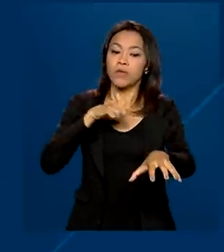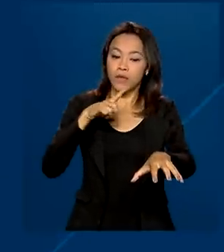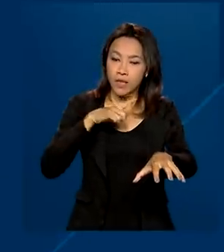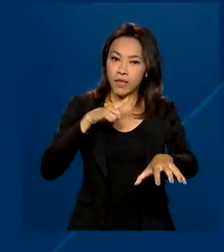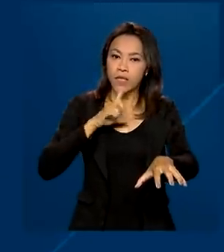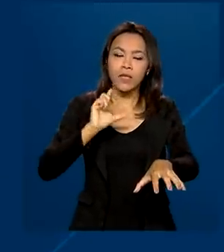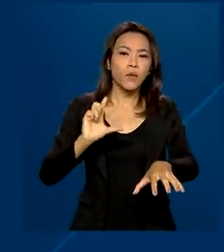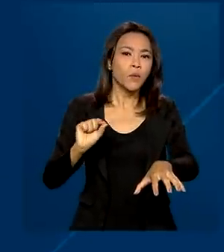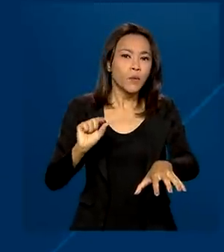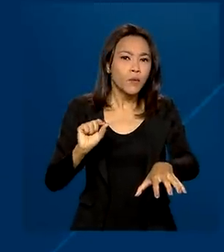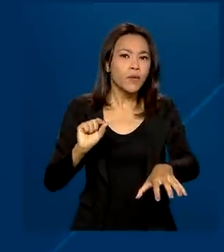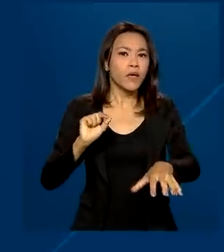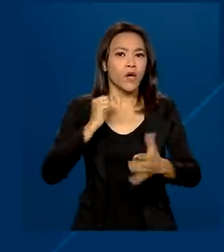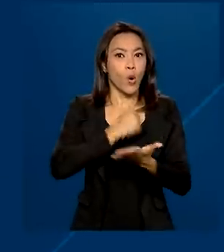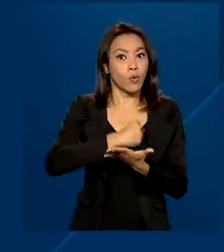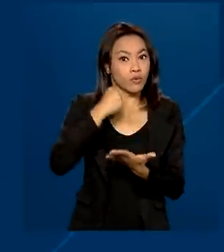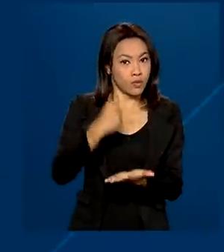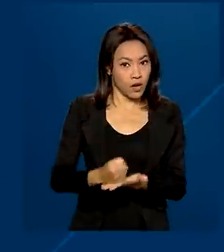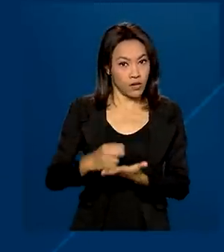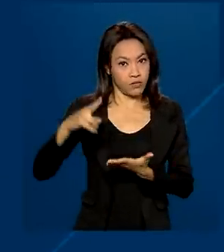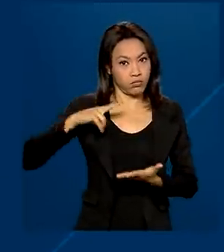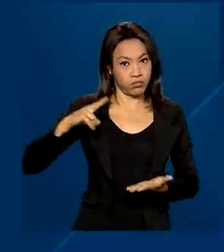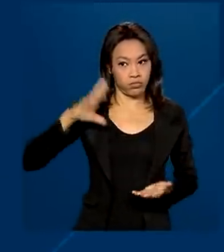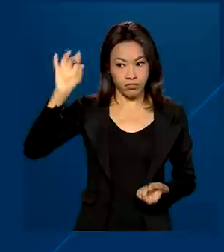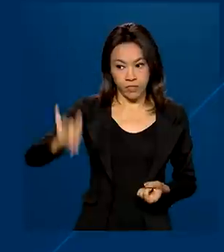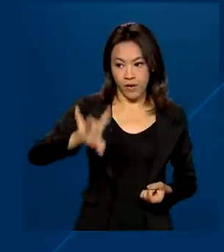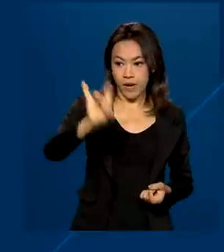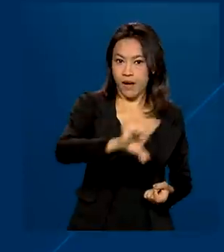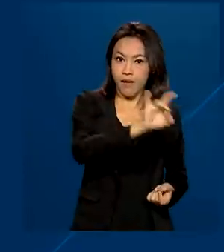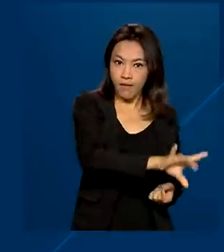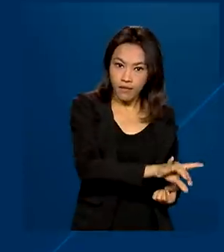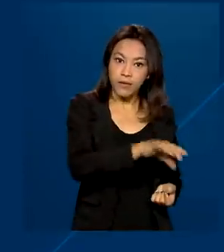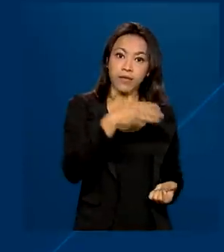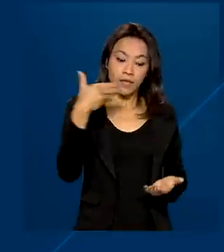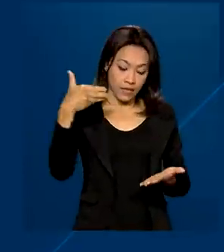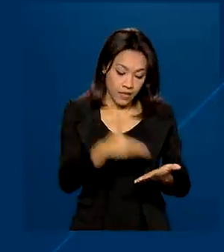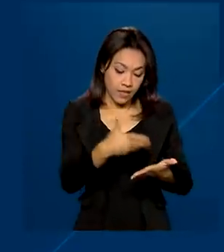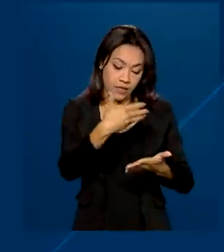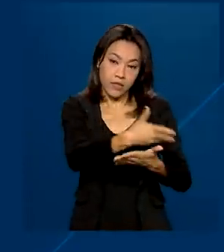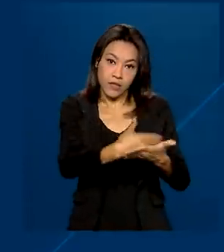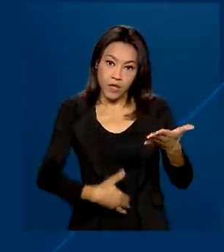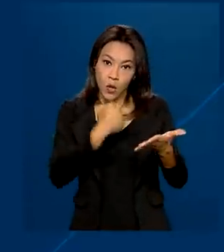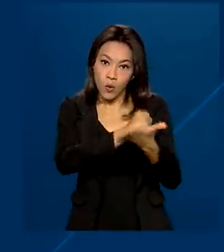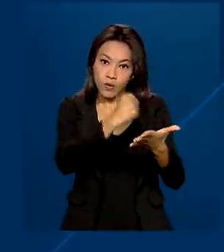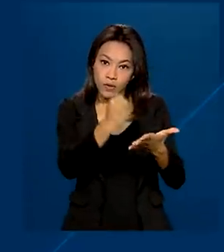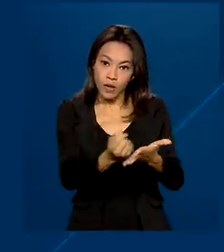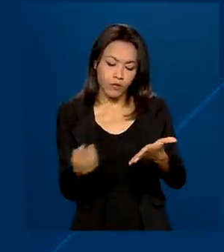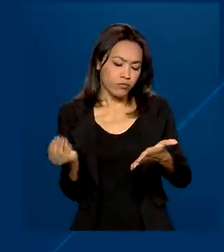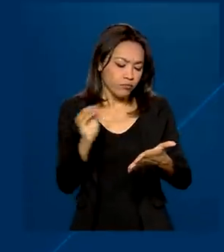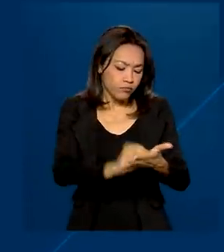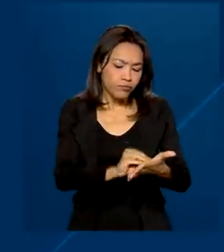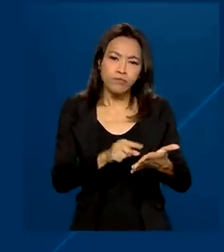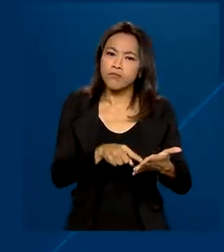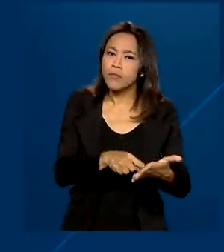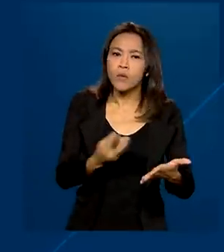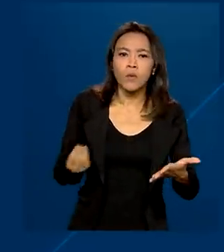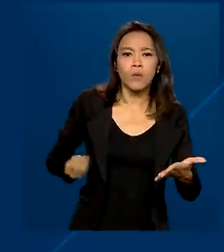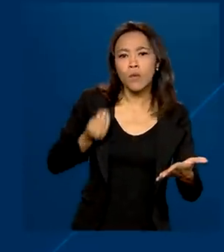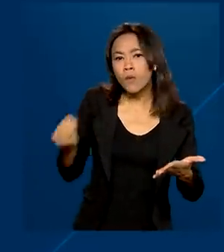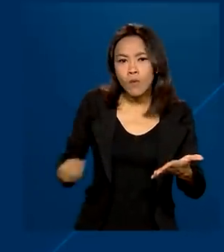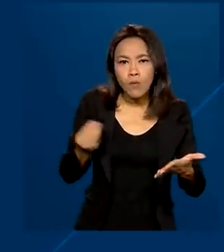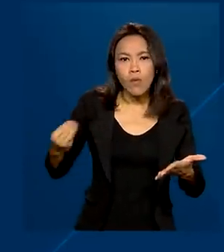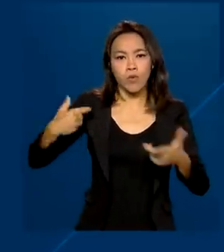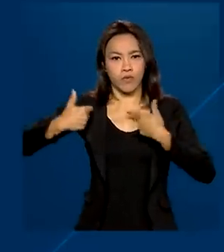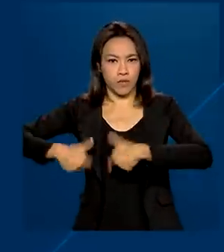expressamente em contrato individual de trabalho. No contrato poderá constar ainda como o empregado deve